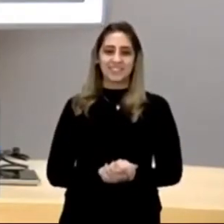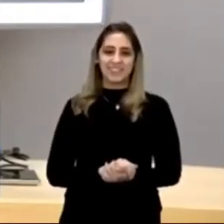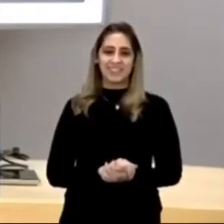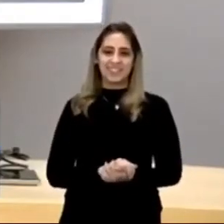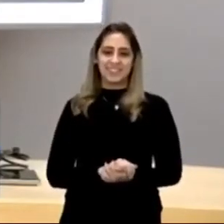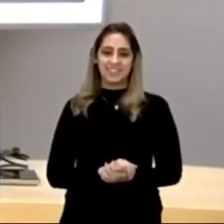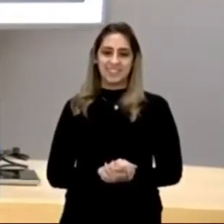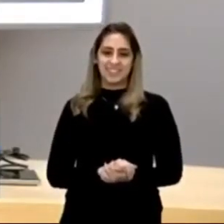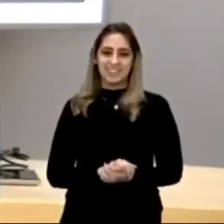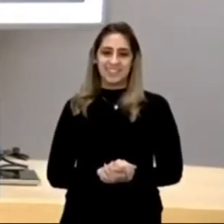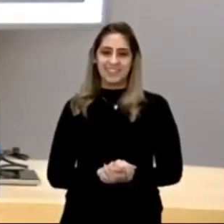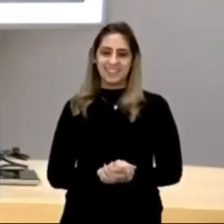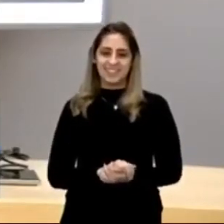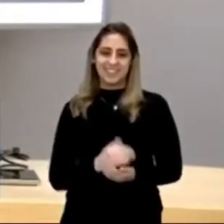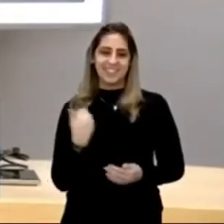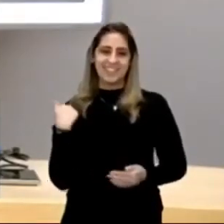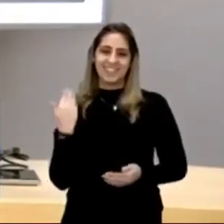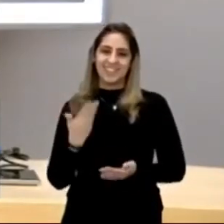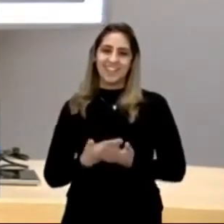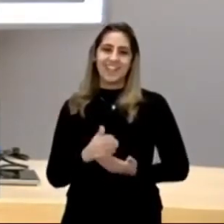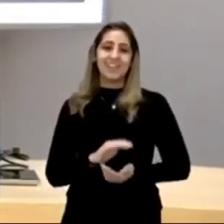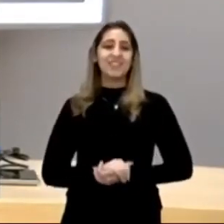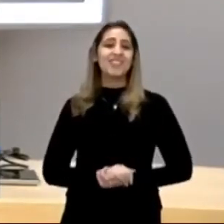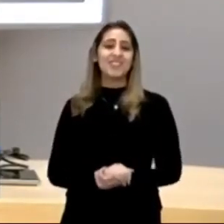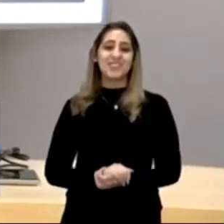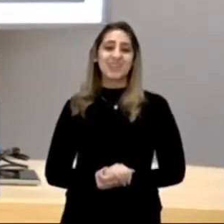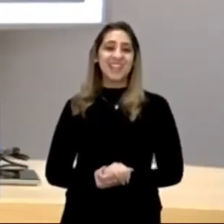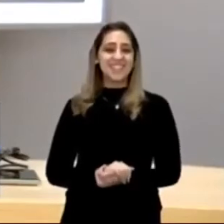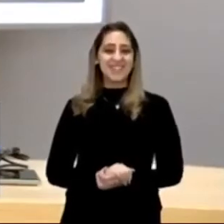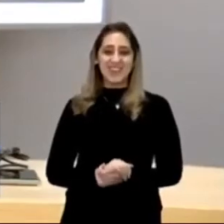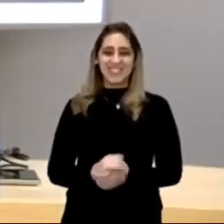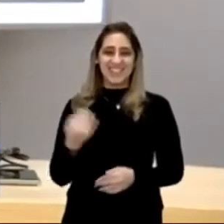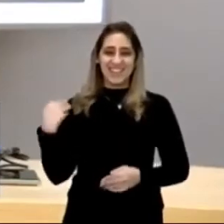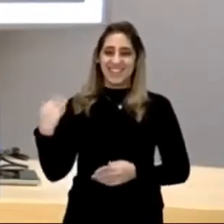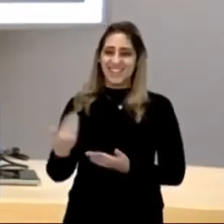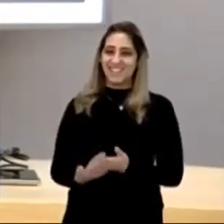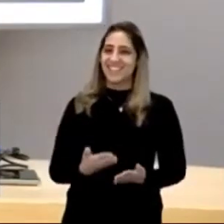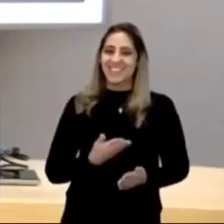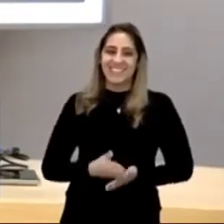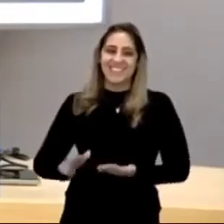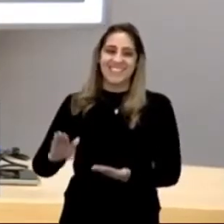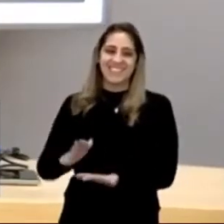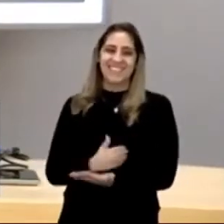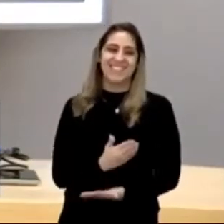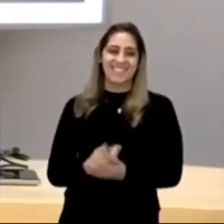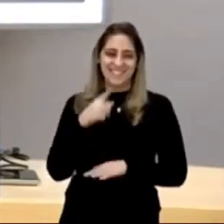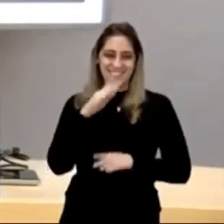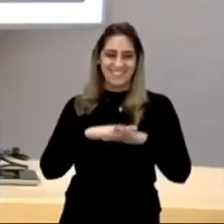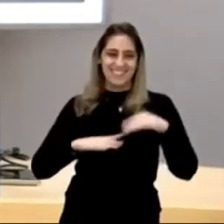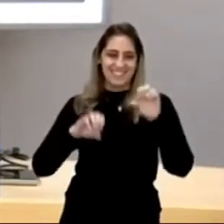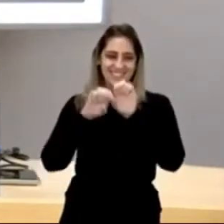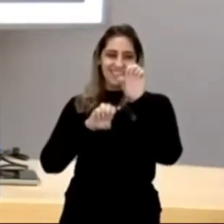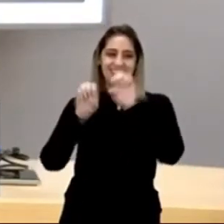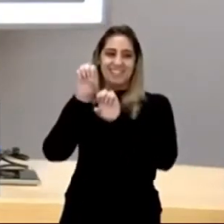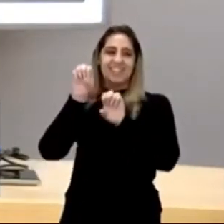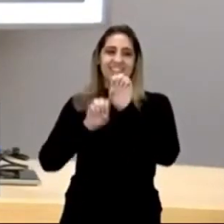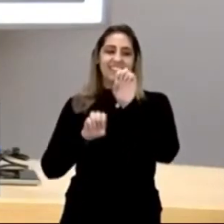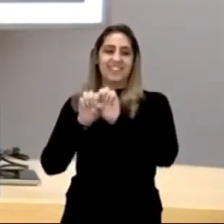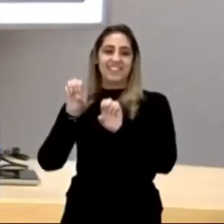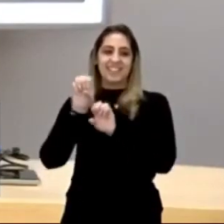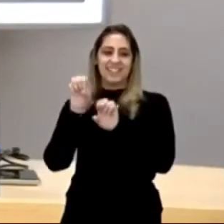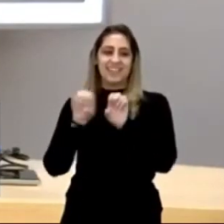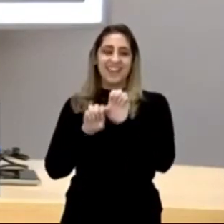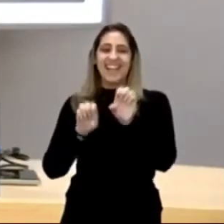e os indígenas abaixaram os arcos, então o a gente percebe, mesmo nessa estrutura, que é uma estrutura